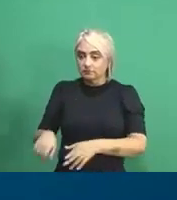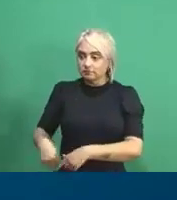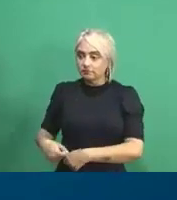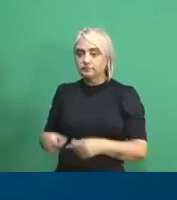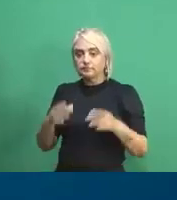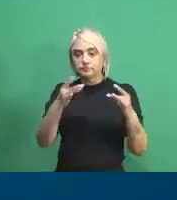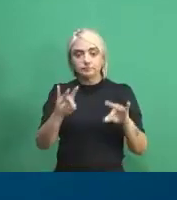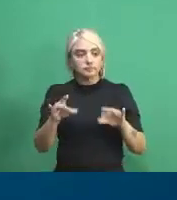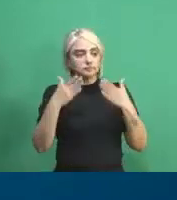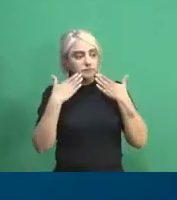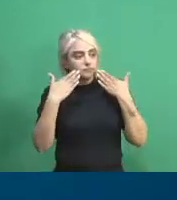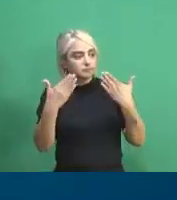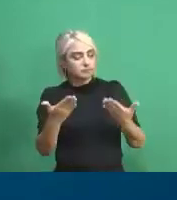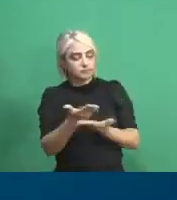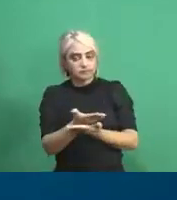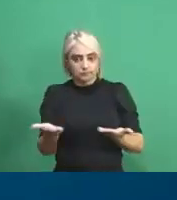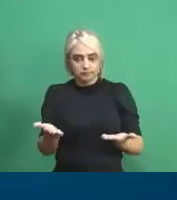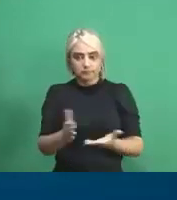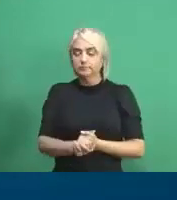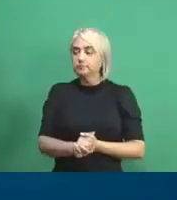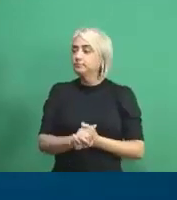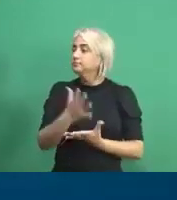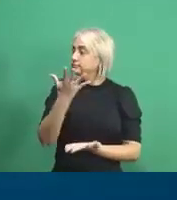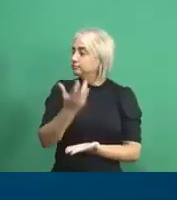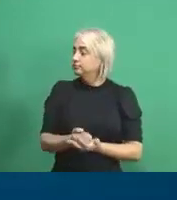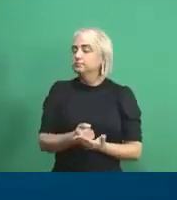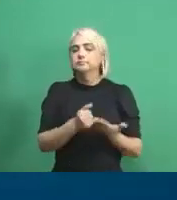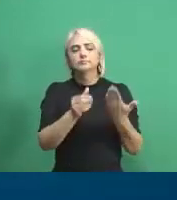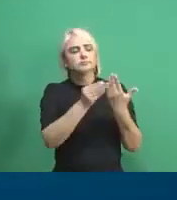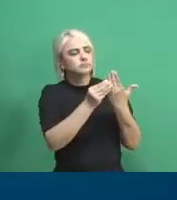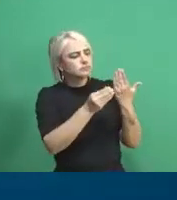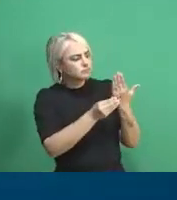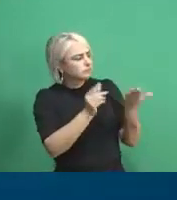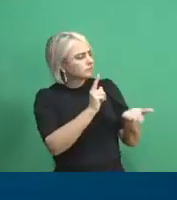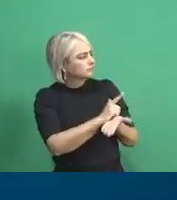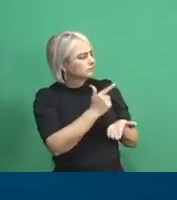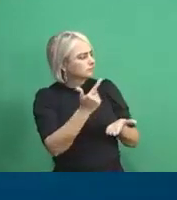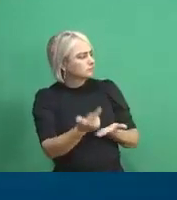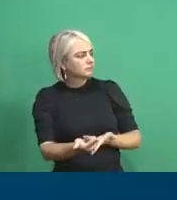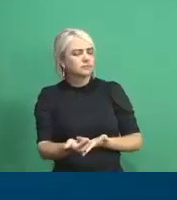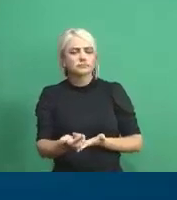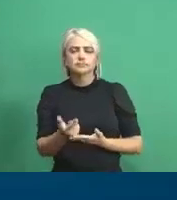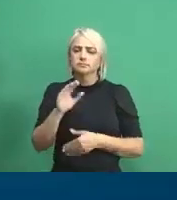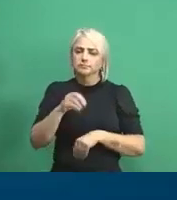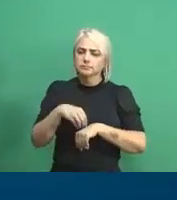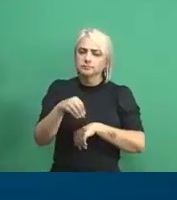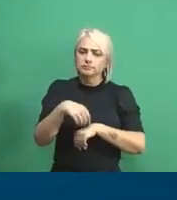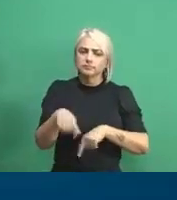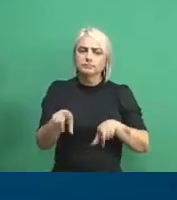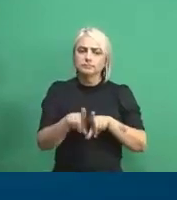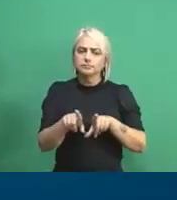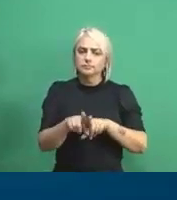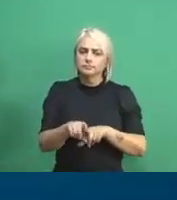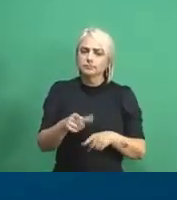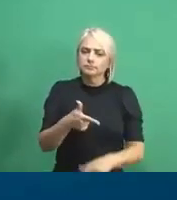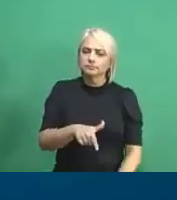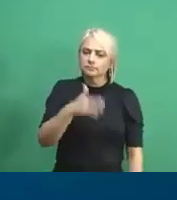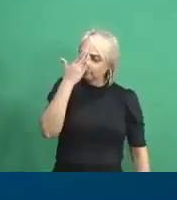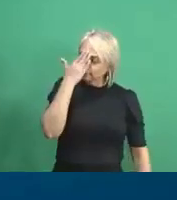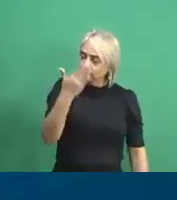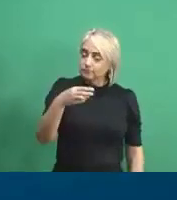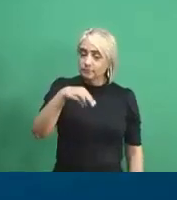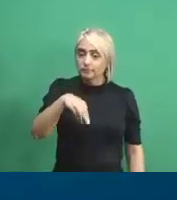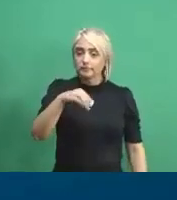até colocar na apresentação lá, onde vocês podem baixar cartilhas e os livros que estão disponíveis também. E, mais uma vez, agradecer ao